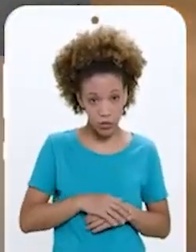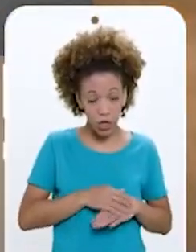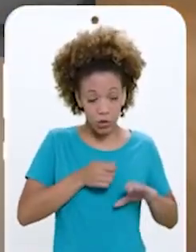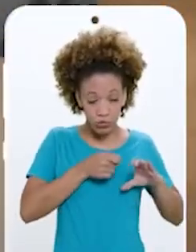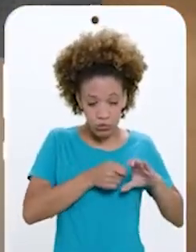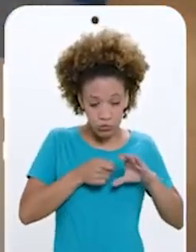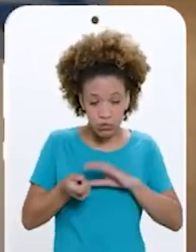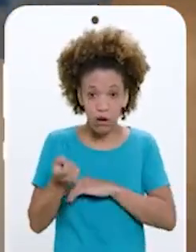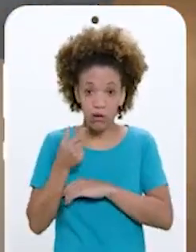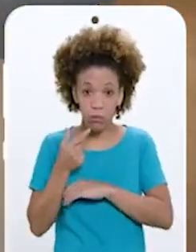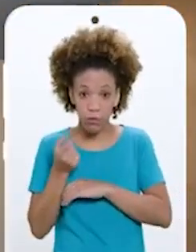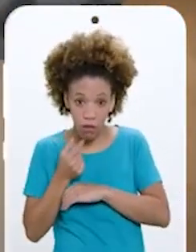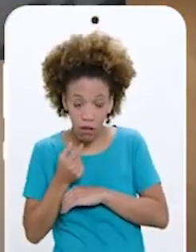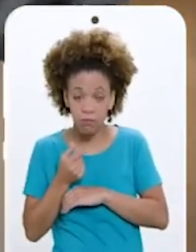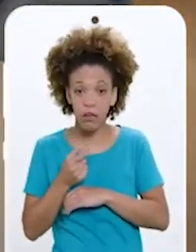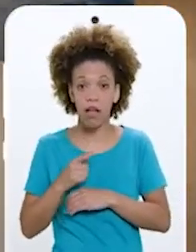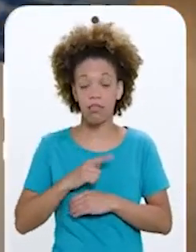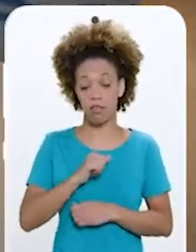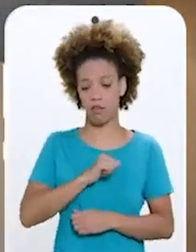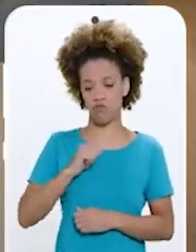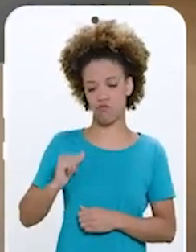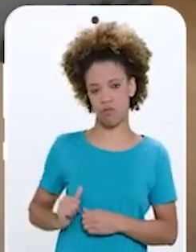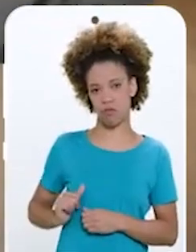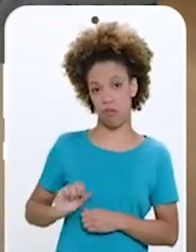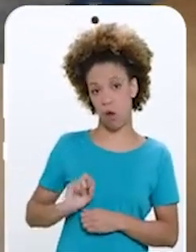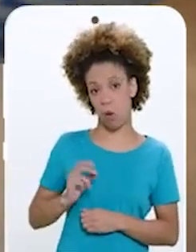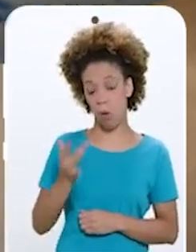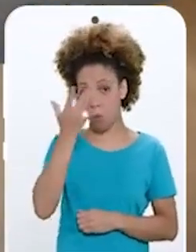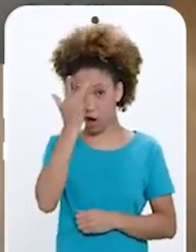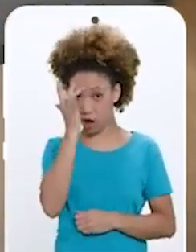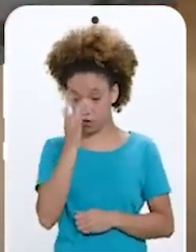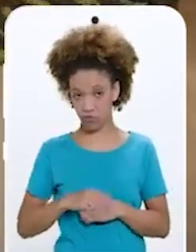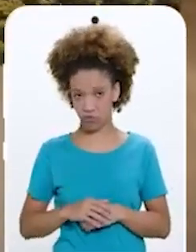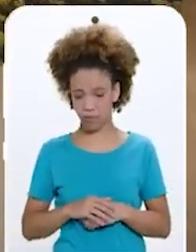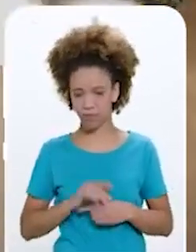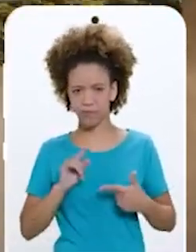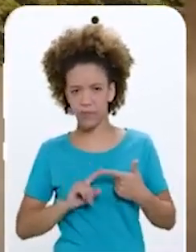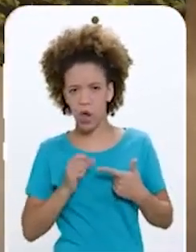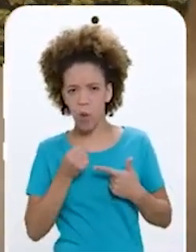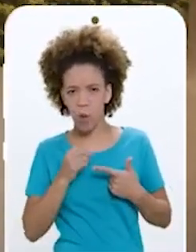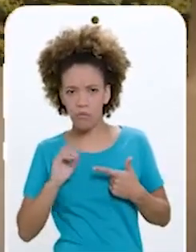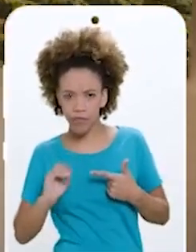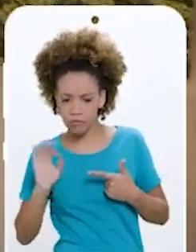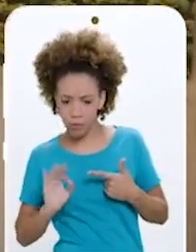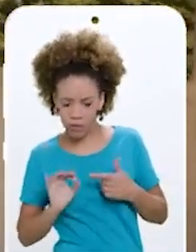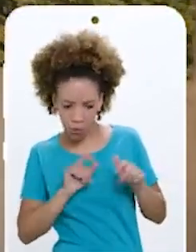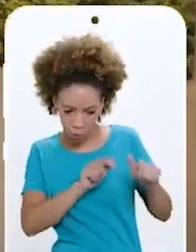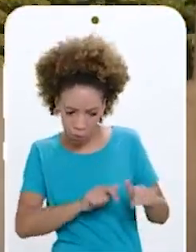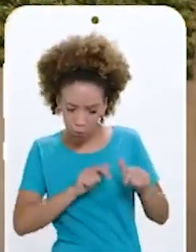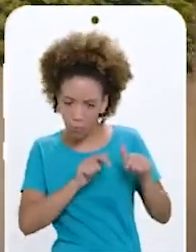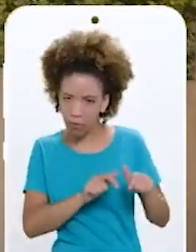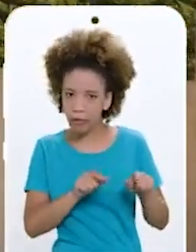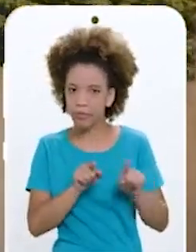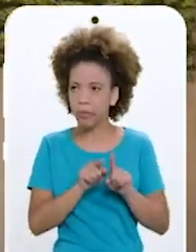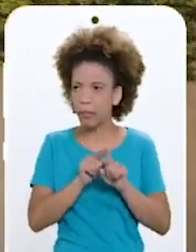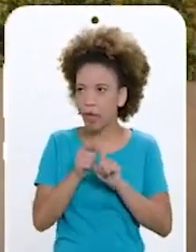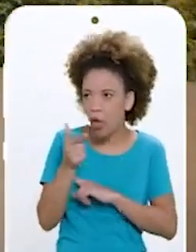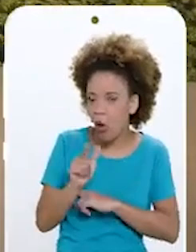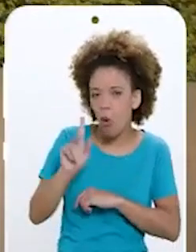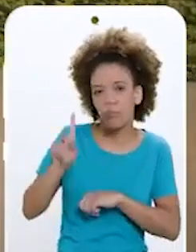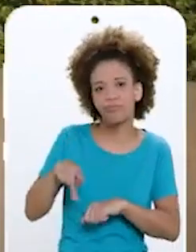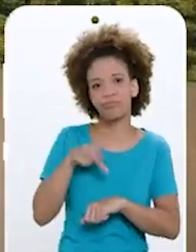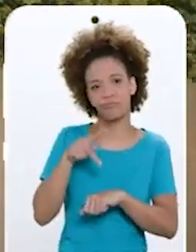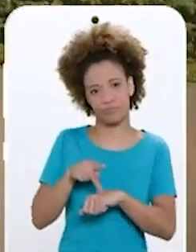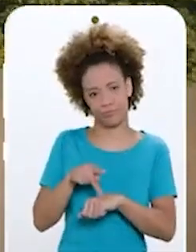dos antibióticos que nós precisamos vem da China ou da Índia E 80% dos fertilizantes também vem de fora,